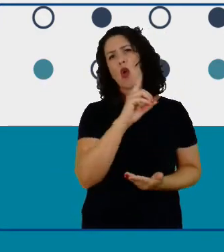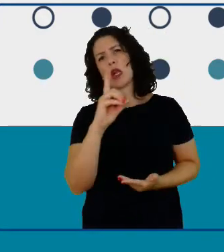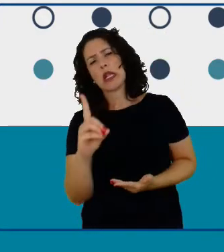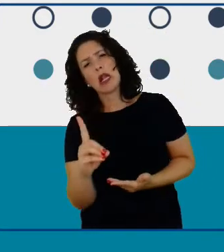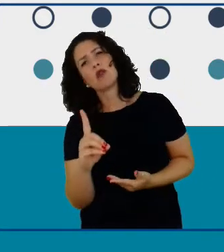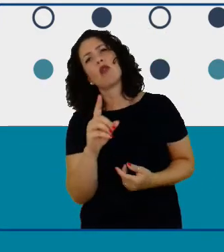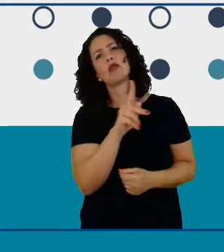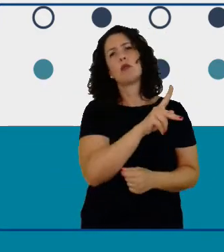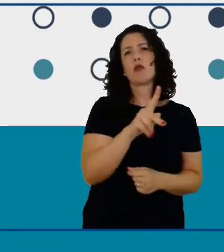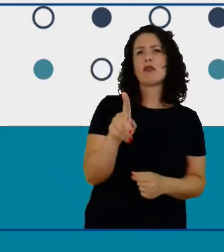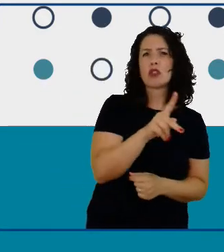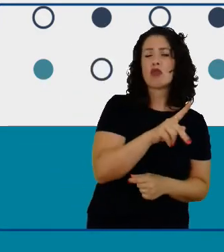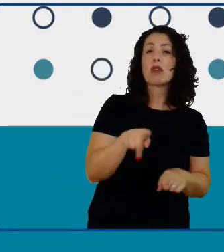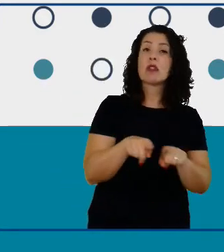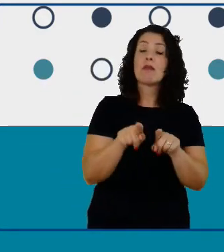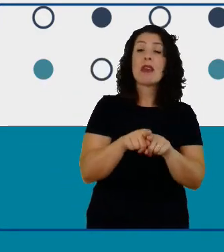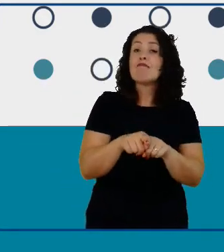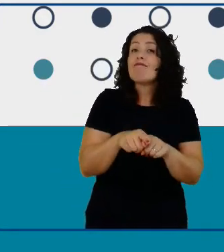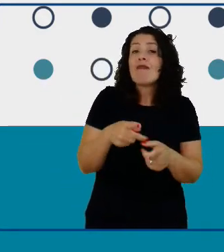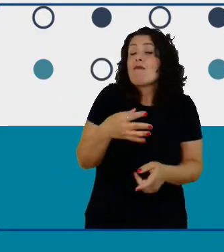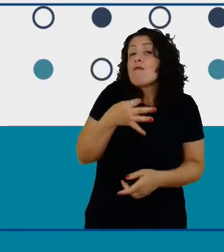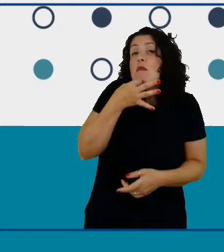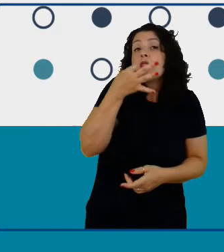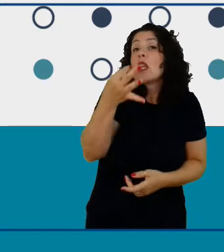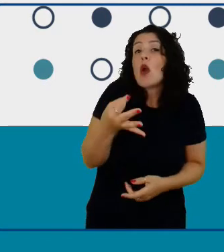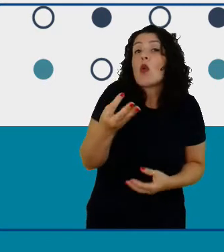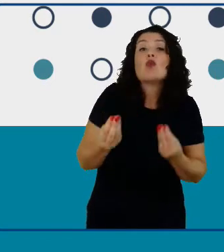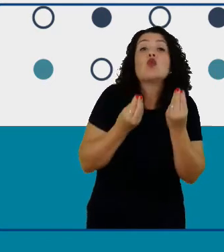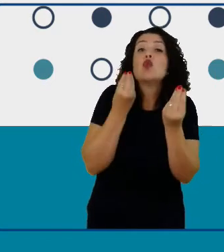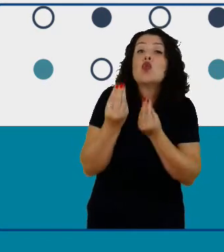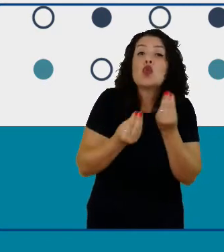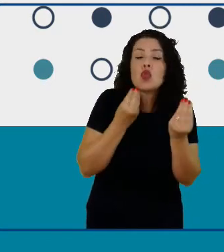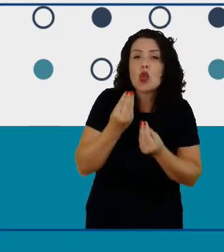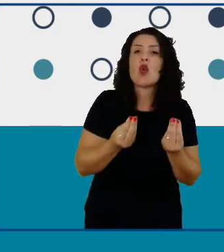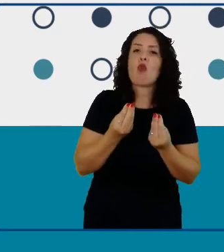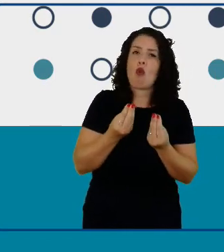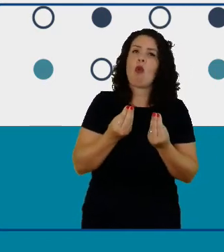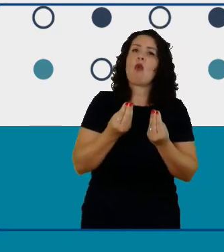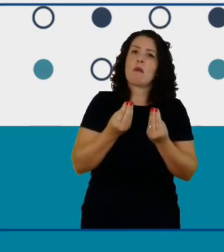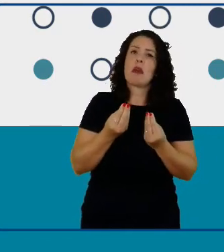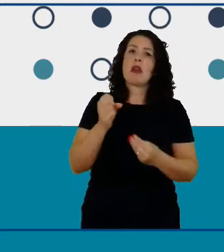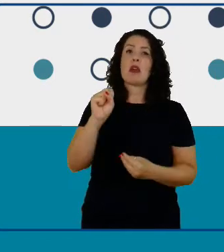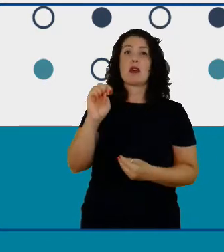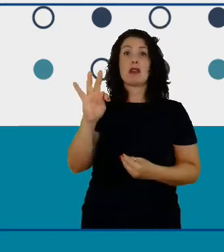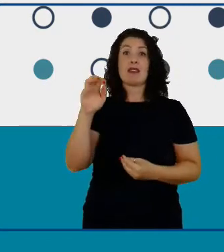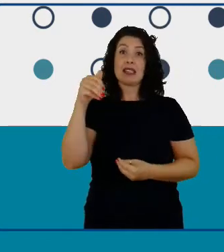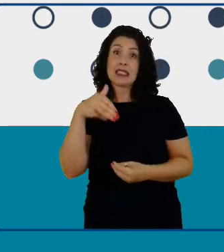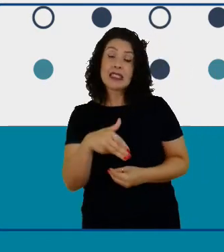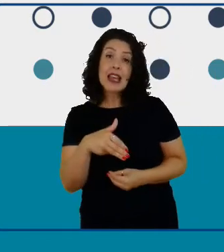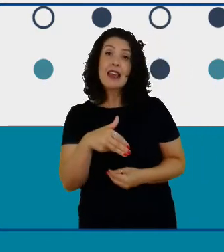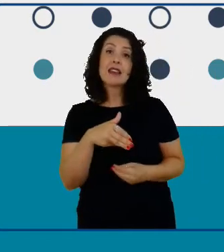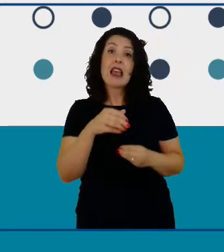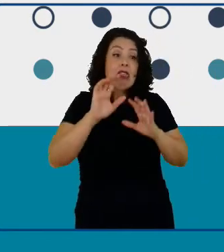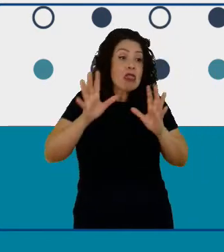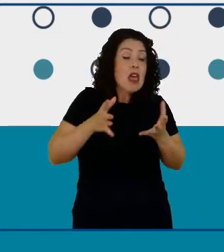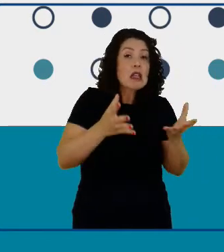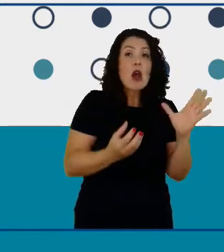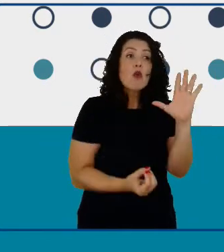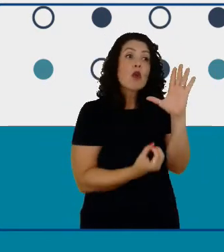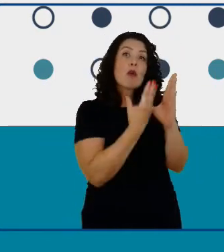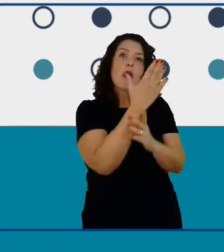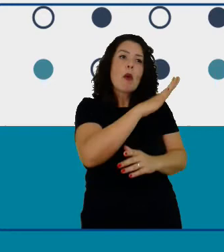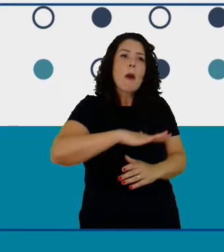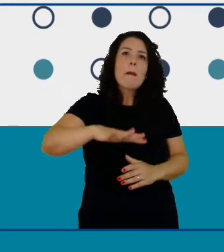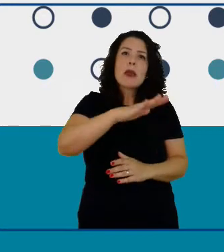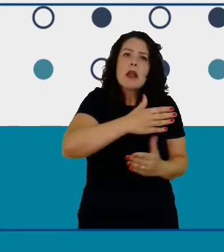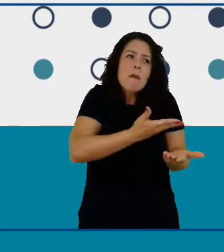falando sobre como os clubes criam um ambiente muito mais colaborativo dentro